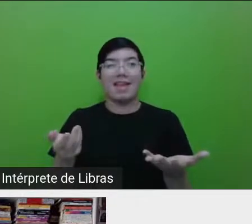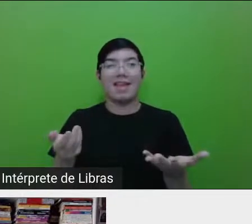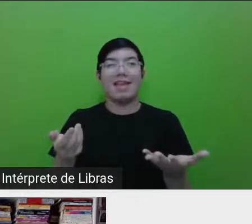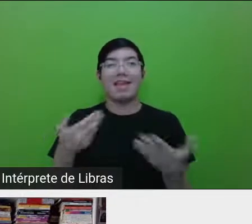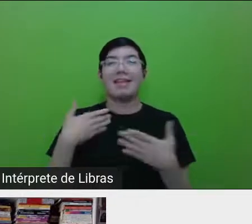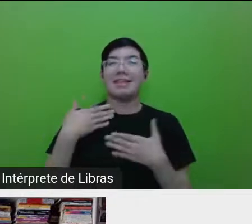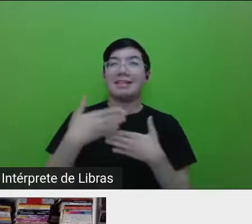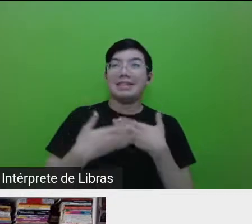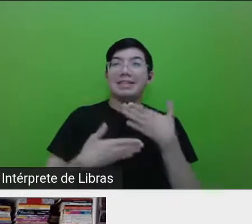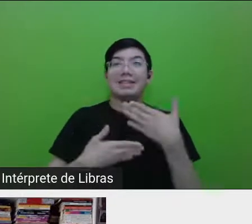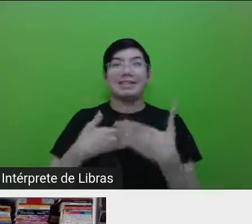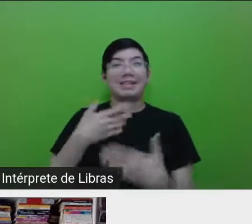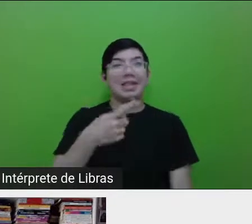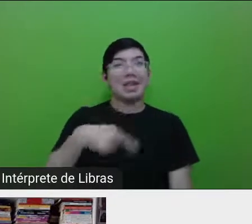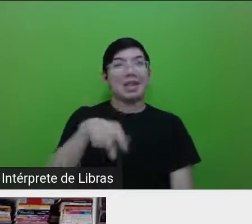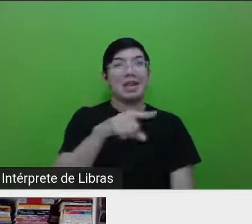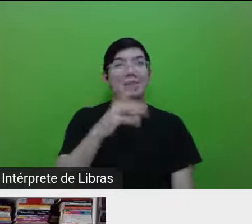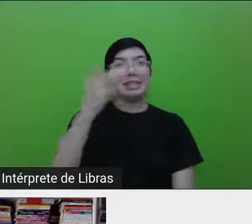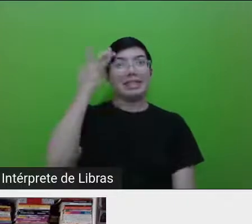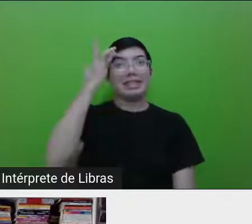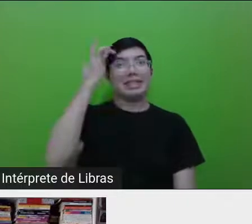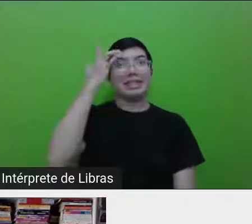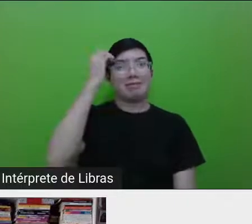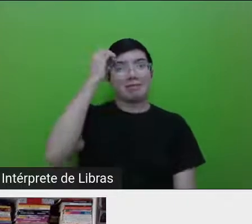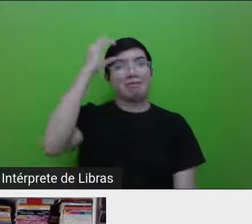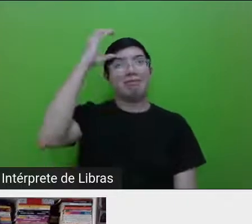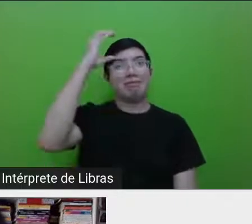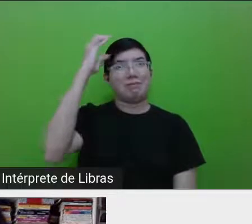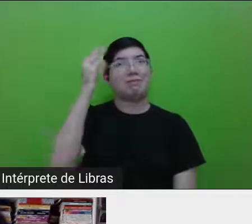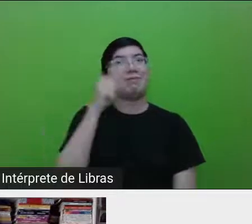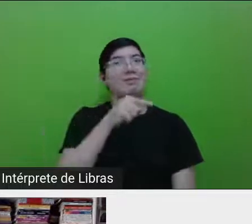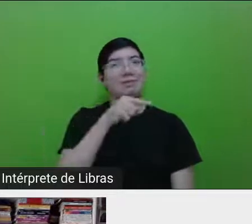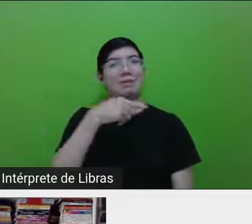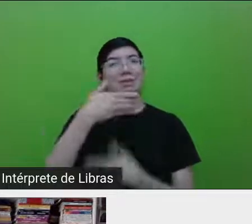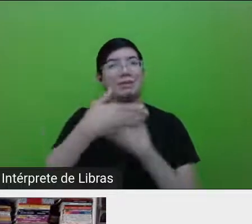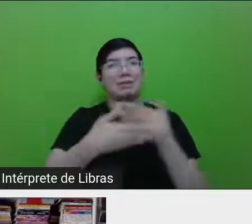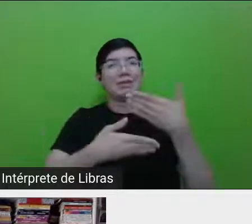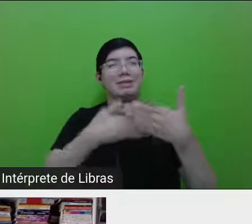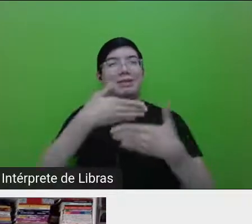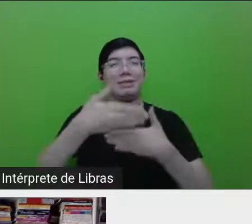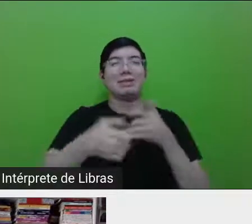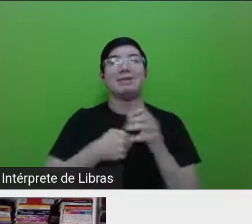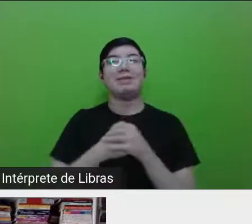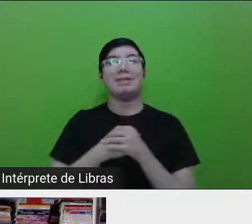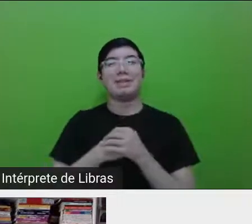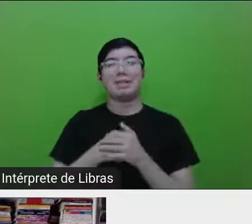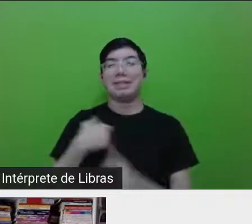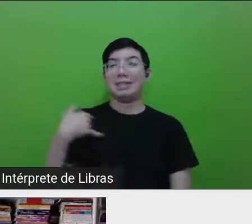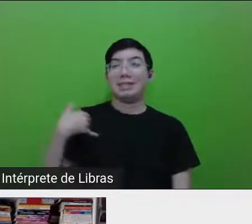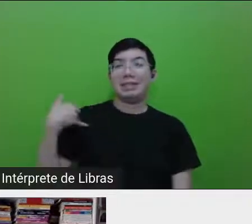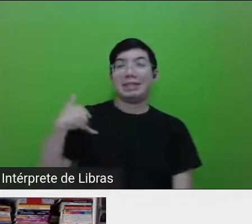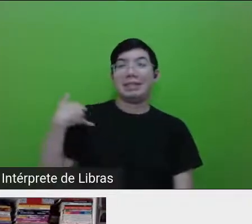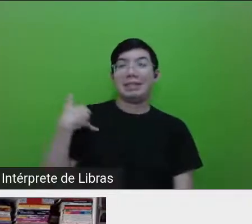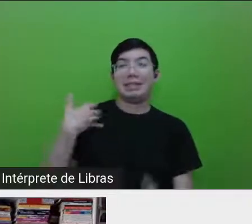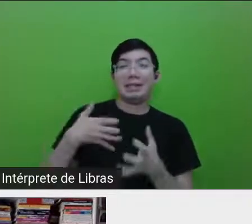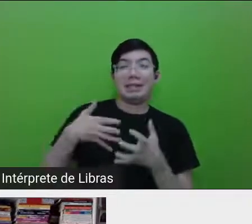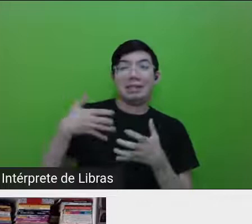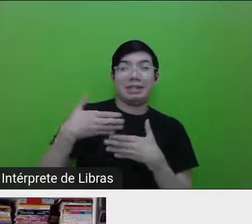sabidas. Cada vez mais sabidas. Espero que o tempo e a idade tragam sabedoria